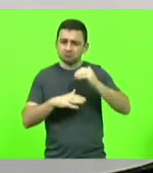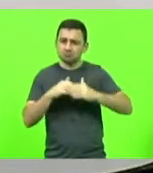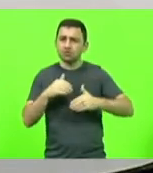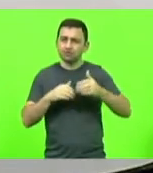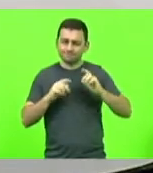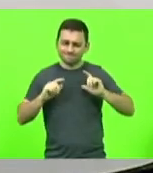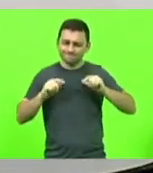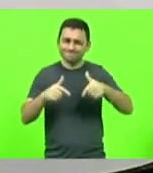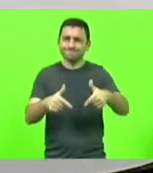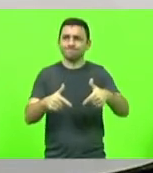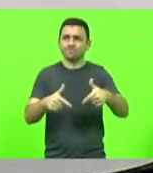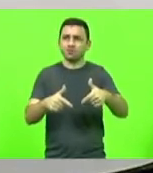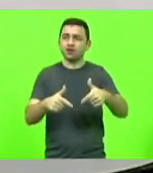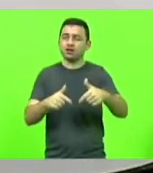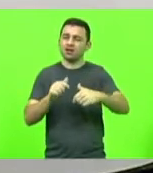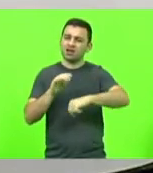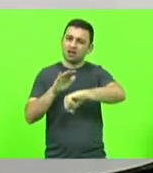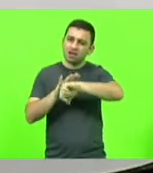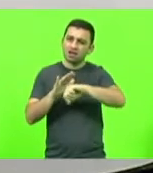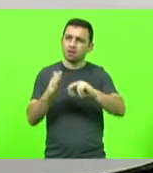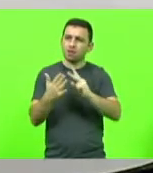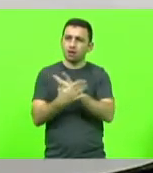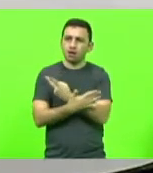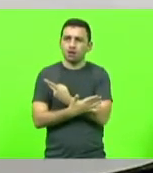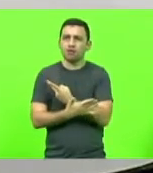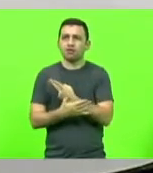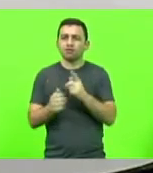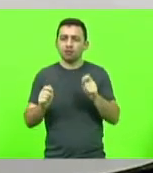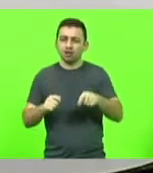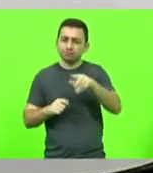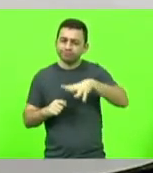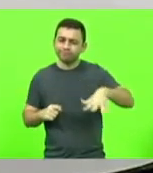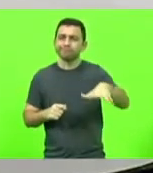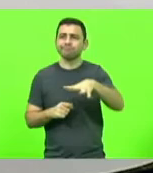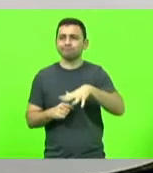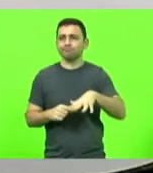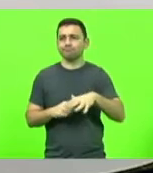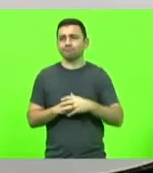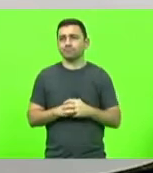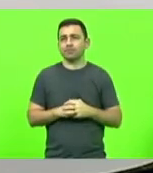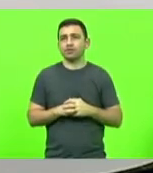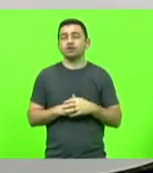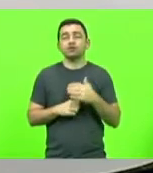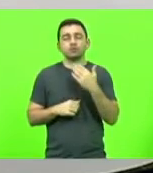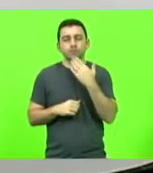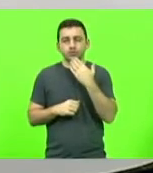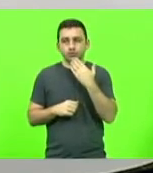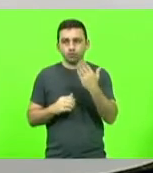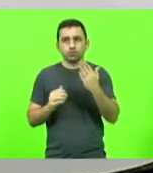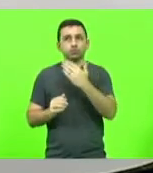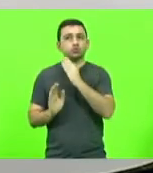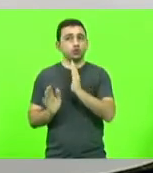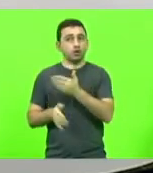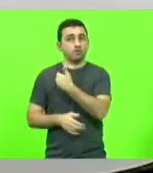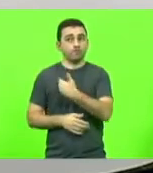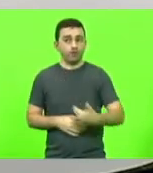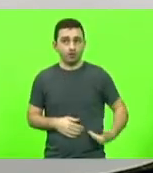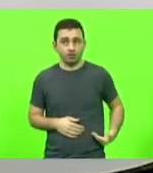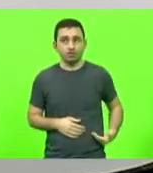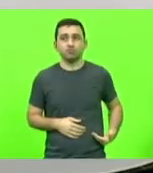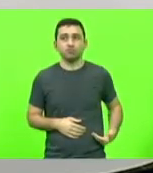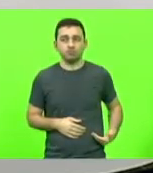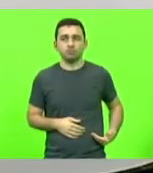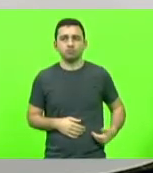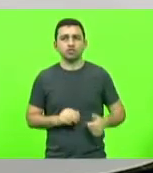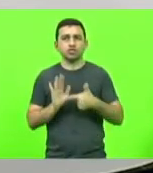enfrentar a criminalidade nesse ambiente. E nós fizemos um pedido para o governo, fizemos